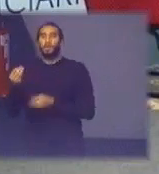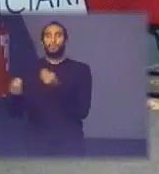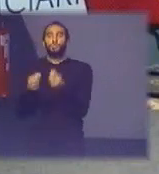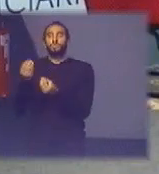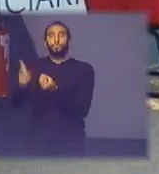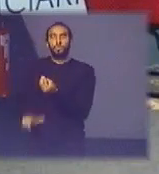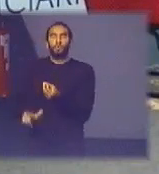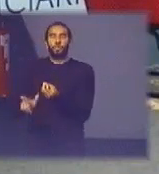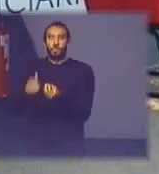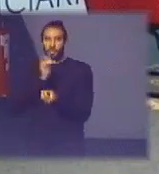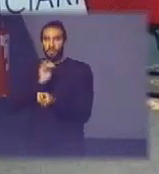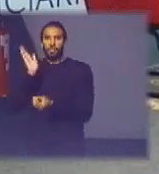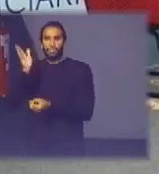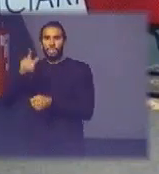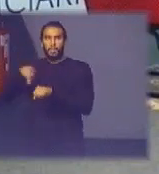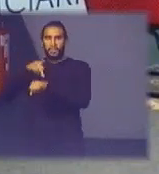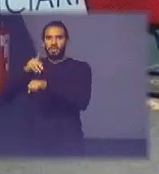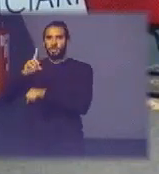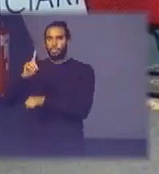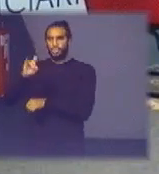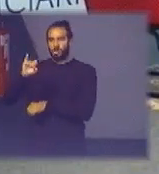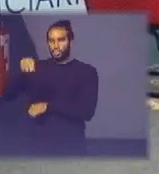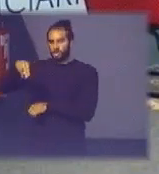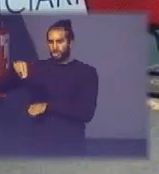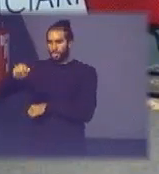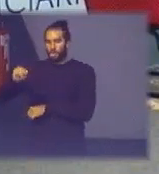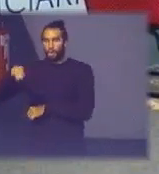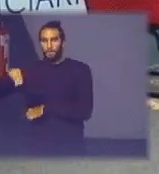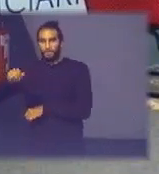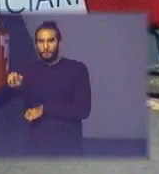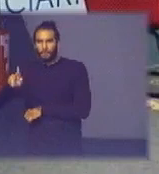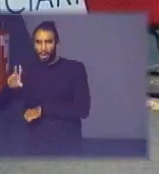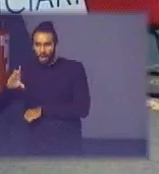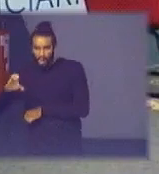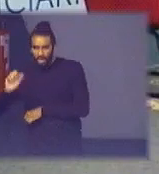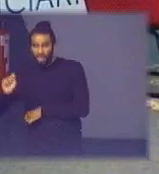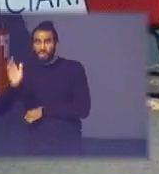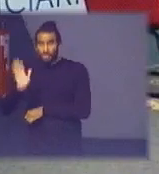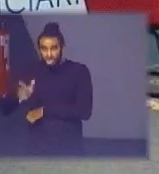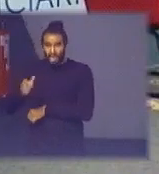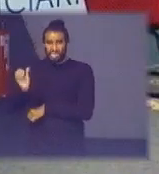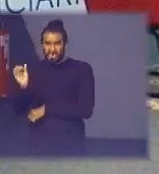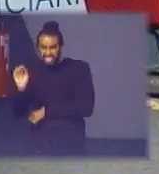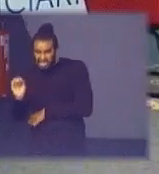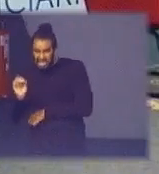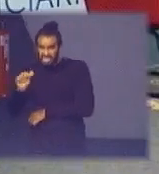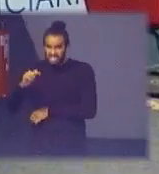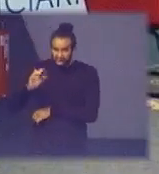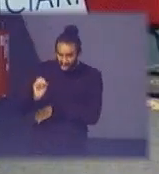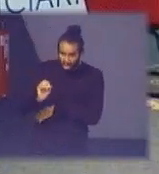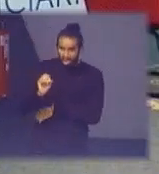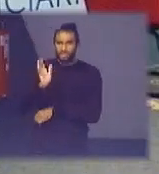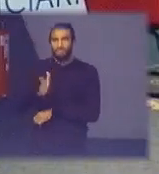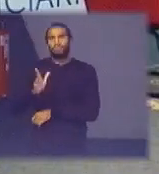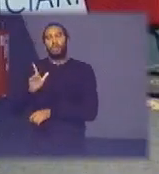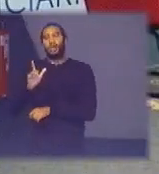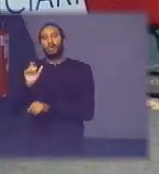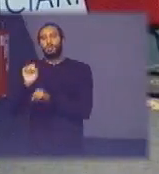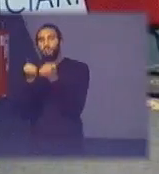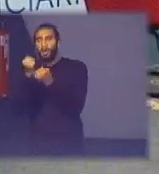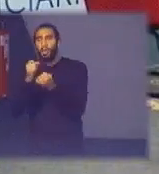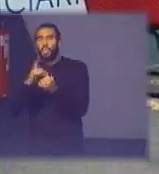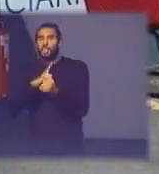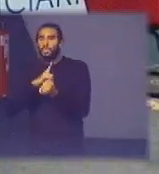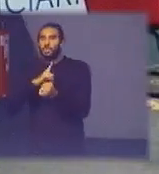na Dinamarca já se falava isso na década de 70 antes disso na década de 60 se falava do metabolismo industrial enfim teorias